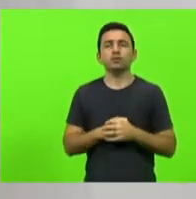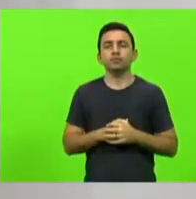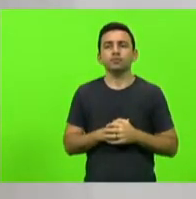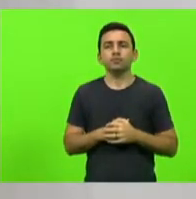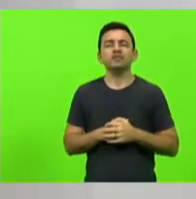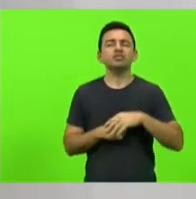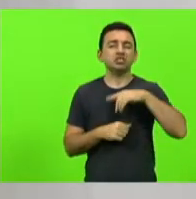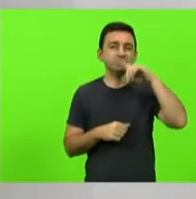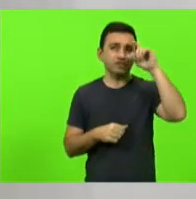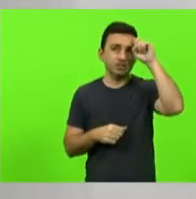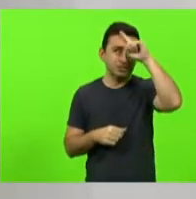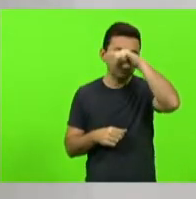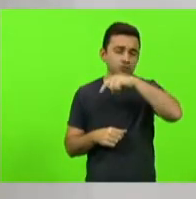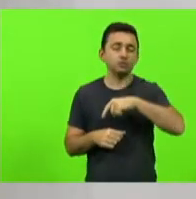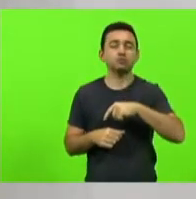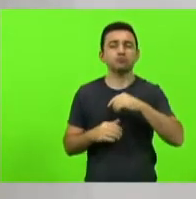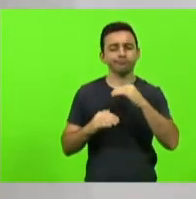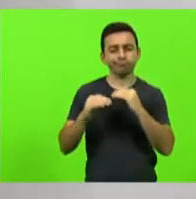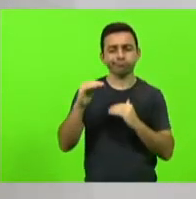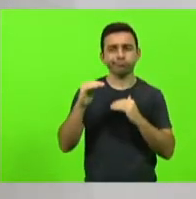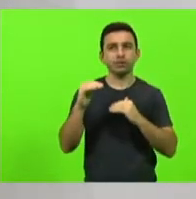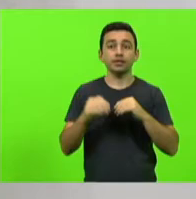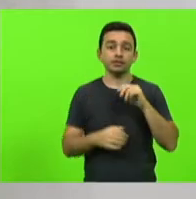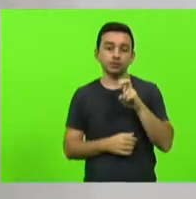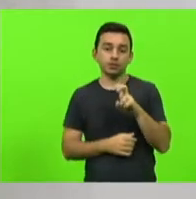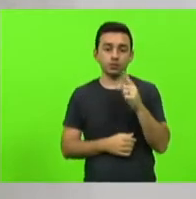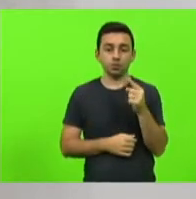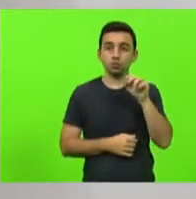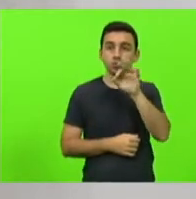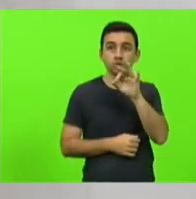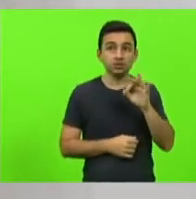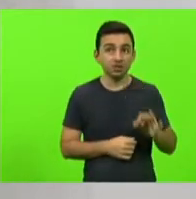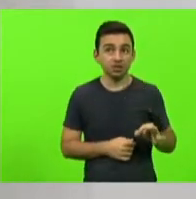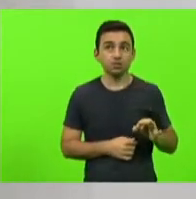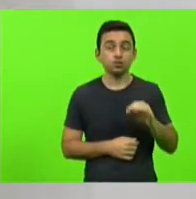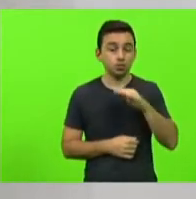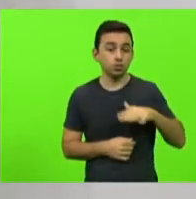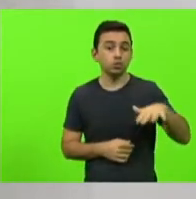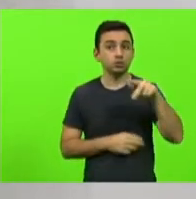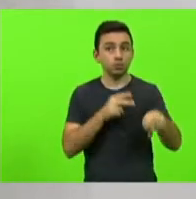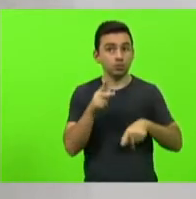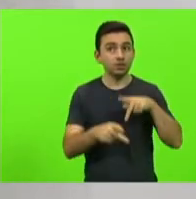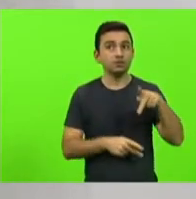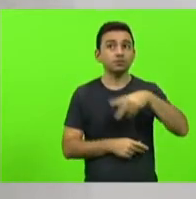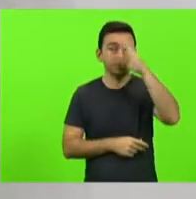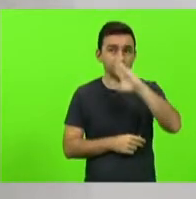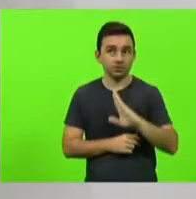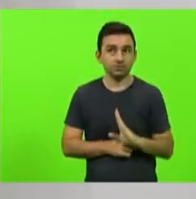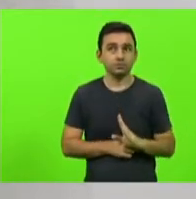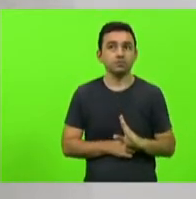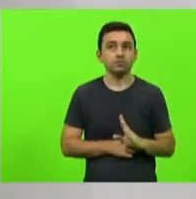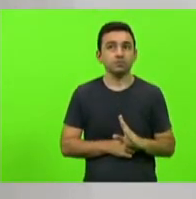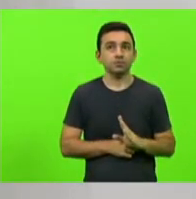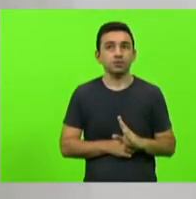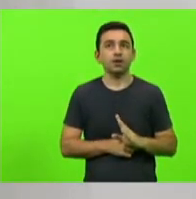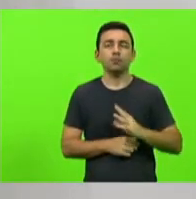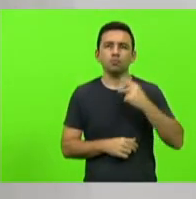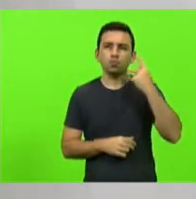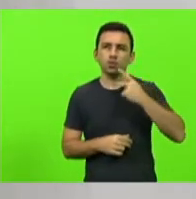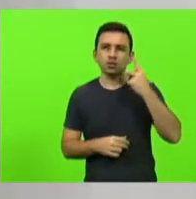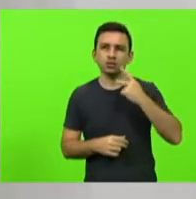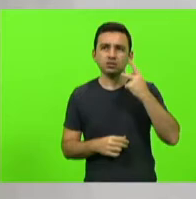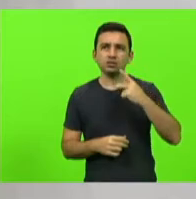embora elas sejam 51,8% da população brasileira nossa política ocupa